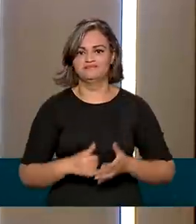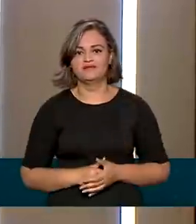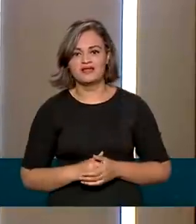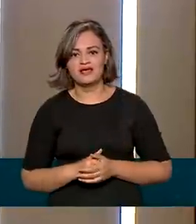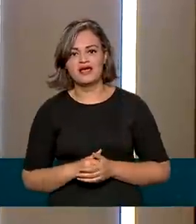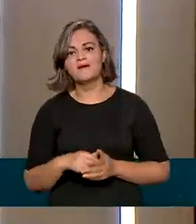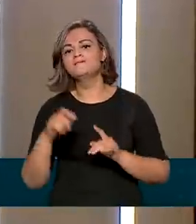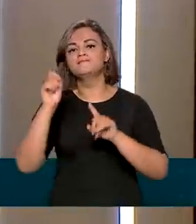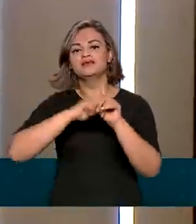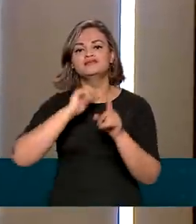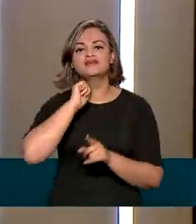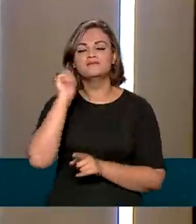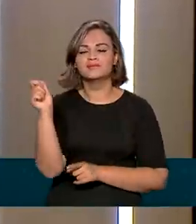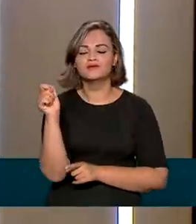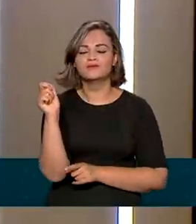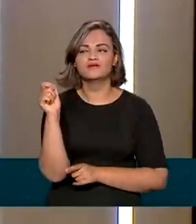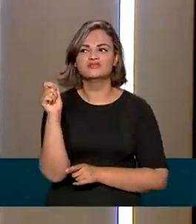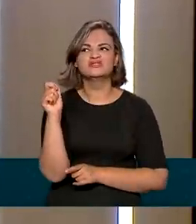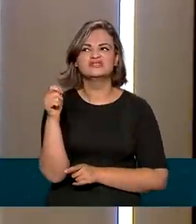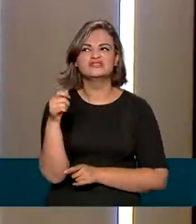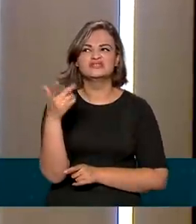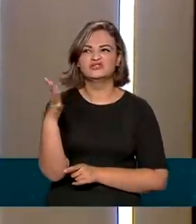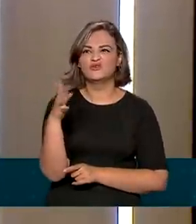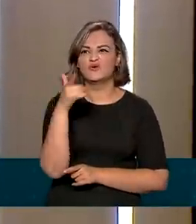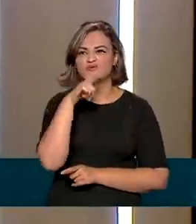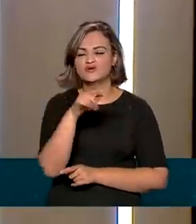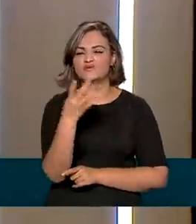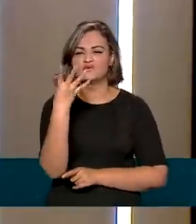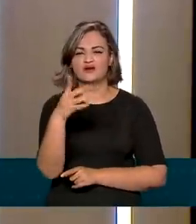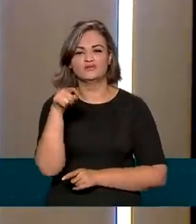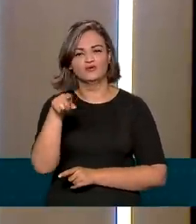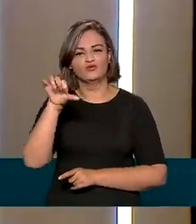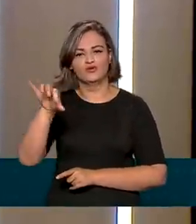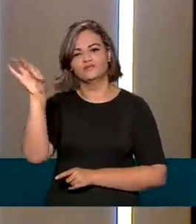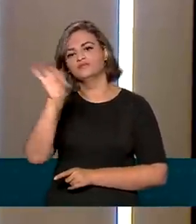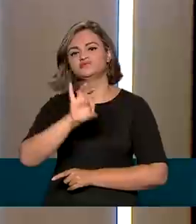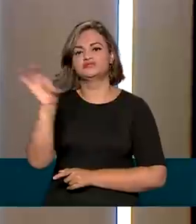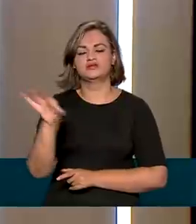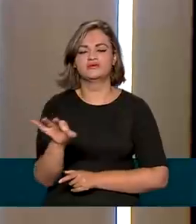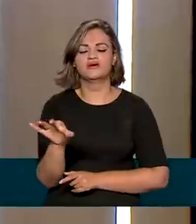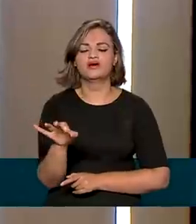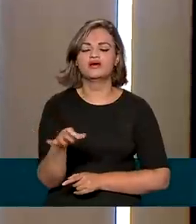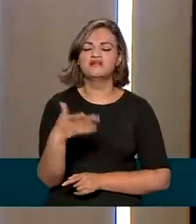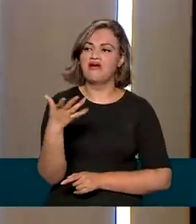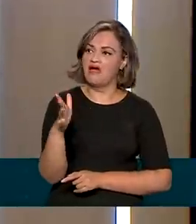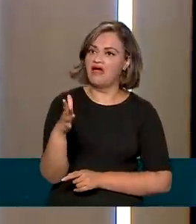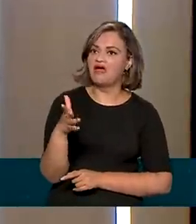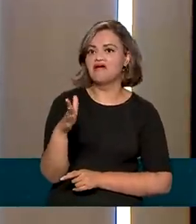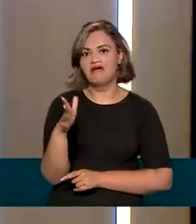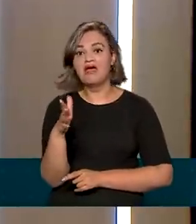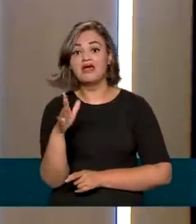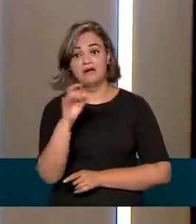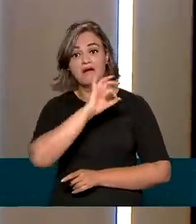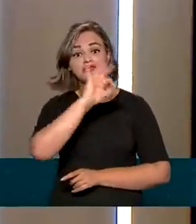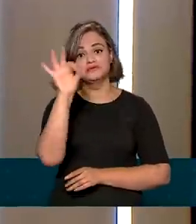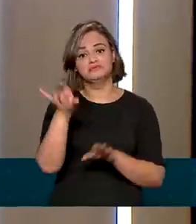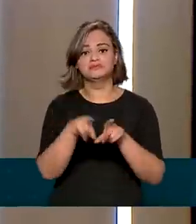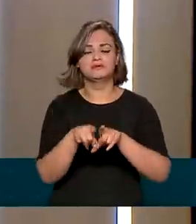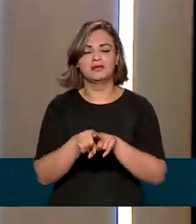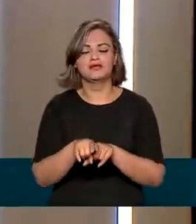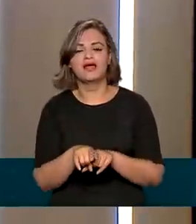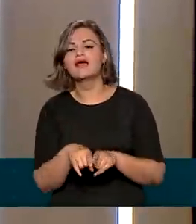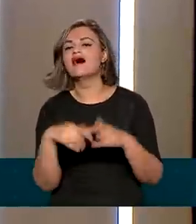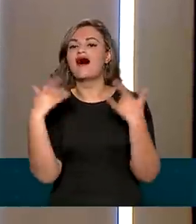uma vez que, em abril, esse resultado tinha sido de 4,9%. Também um resultado extraordinário.